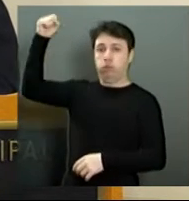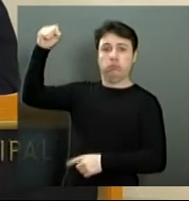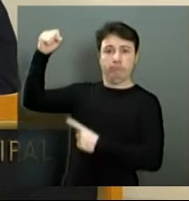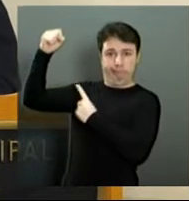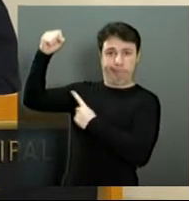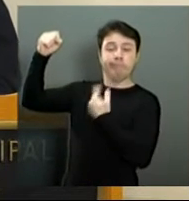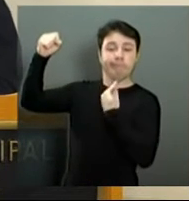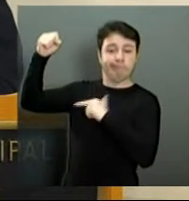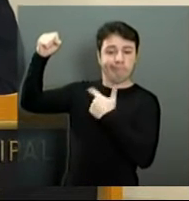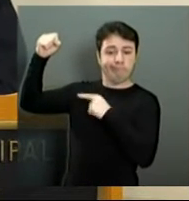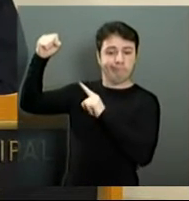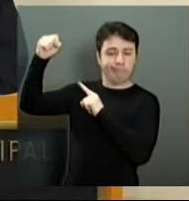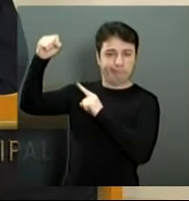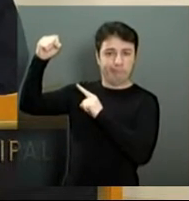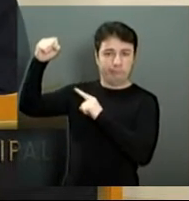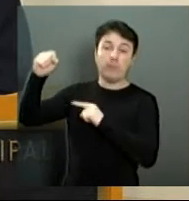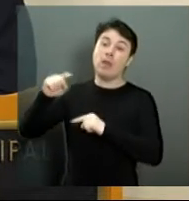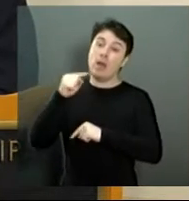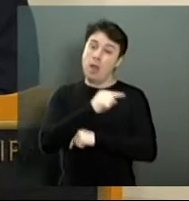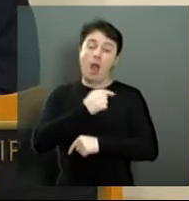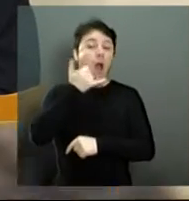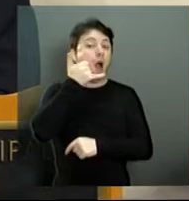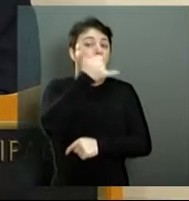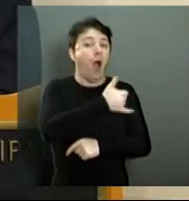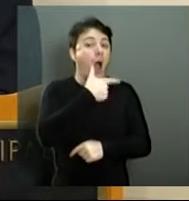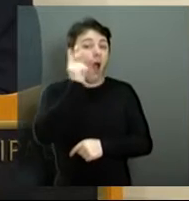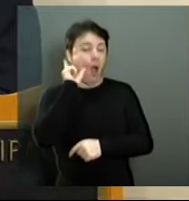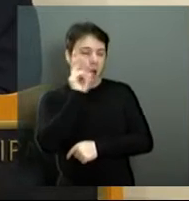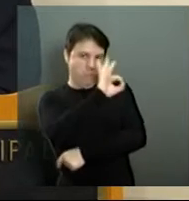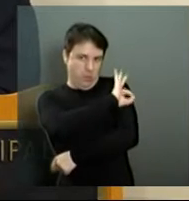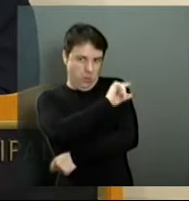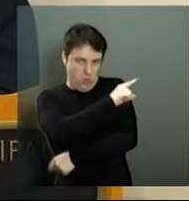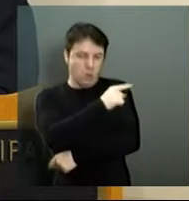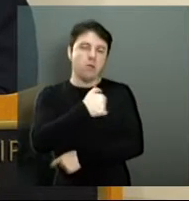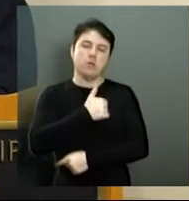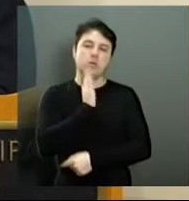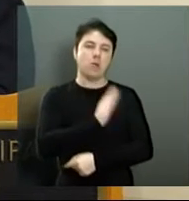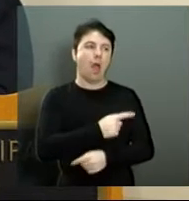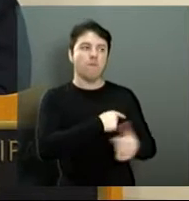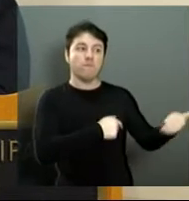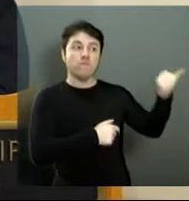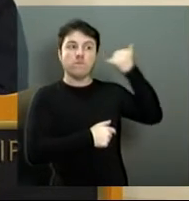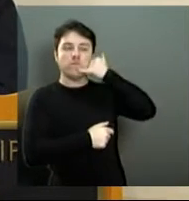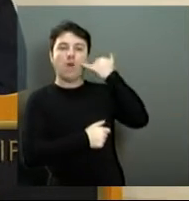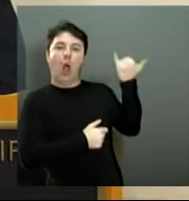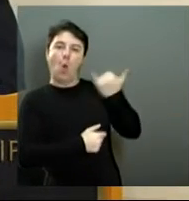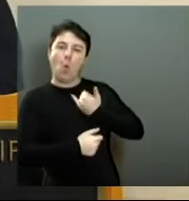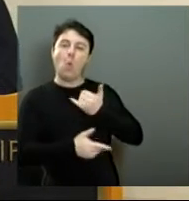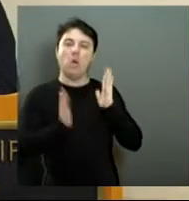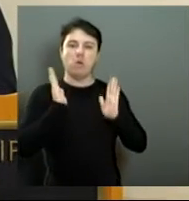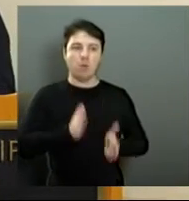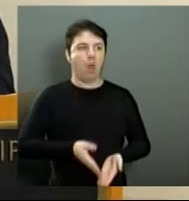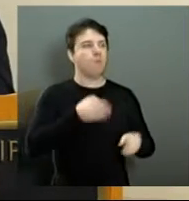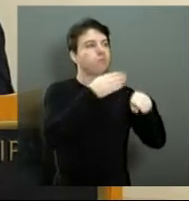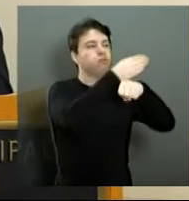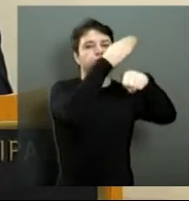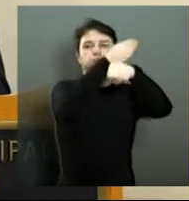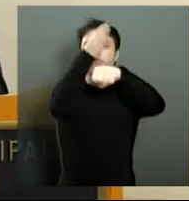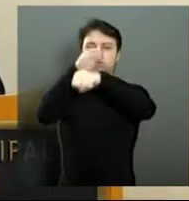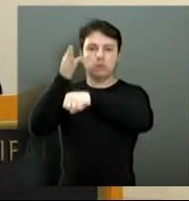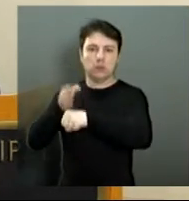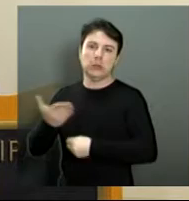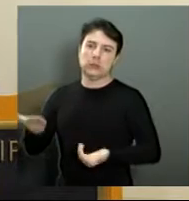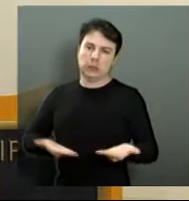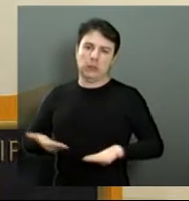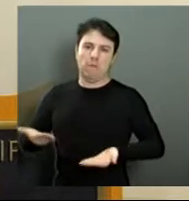prefeitura, os serviços estão sendo executados, já as substituições já estão sendo feitas, e já estão começando, não estou falando que